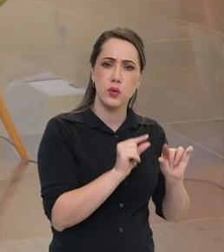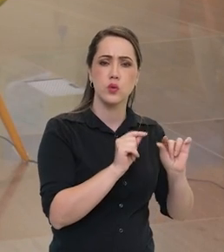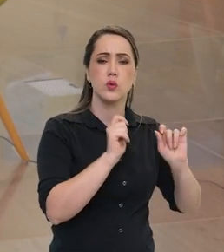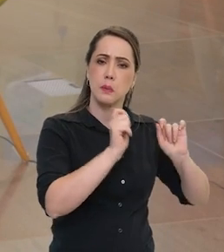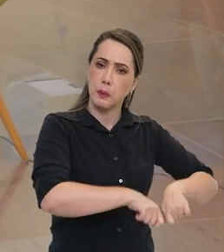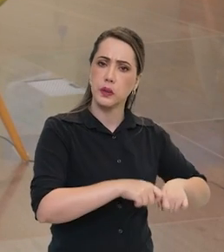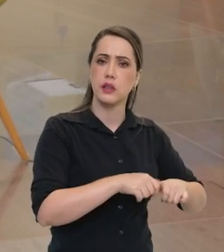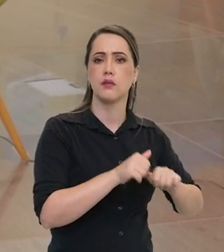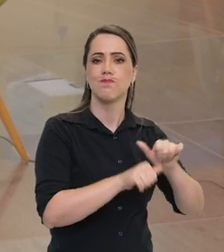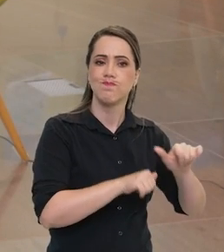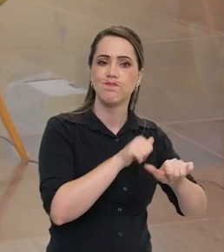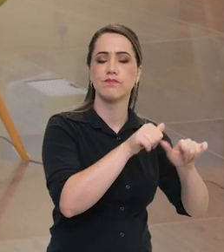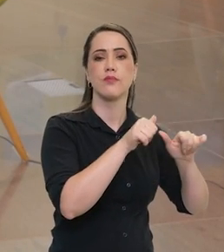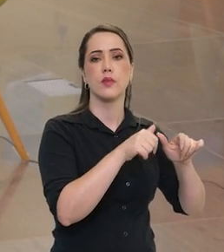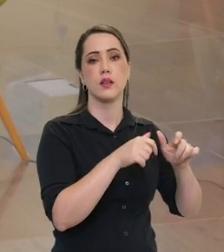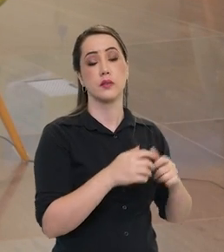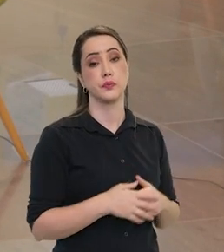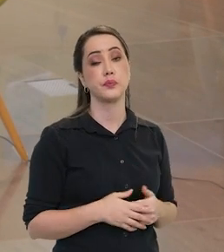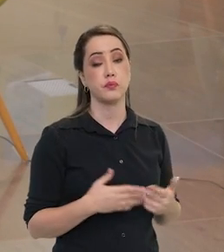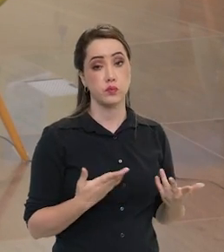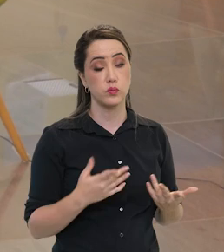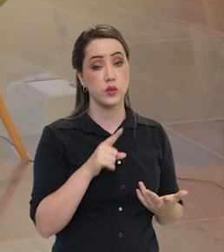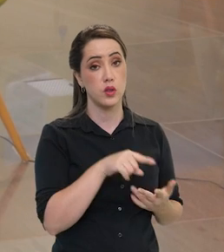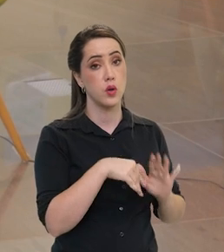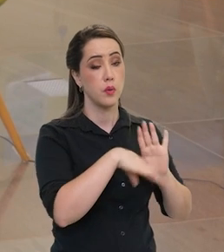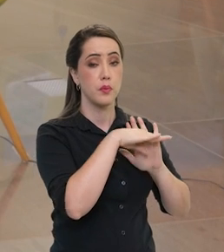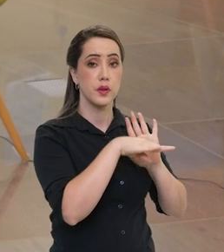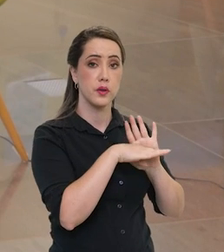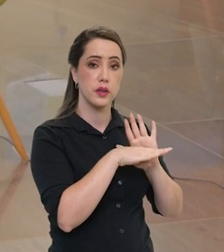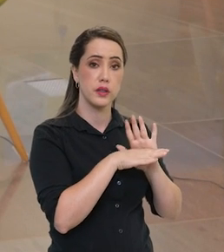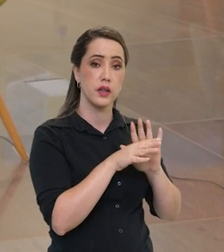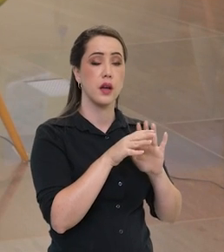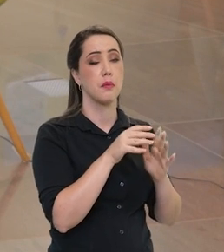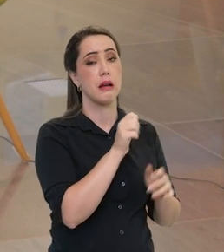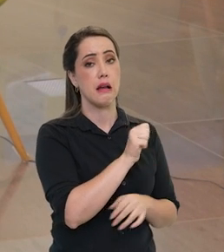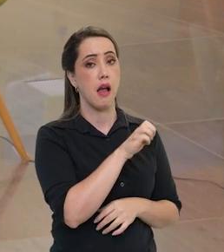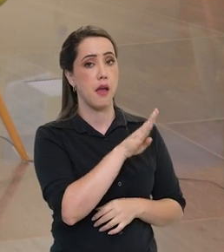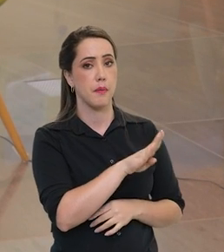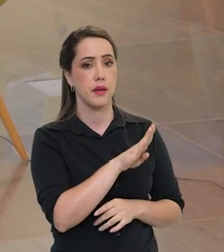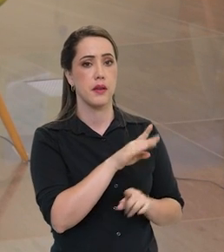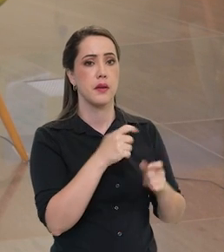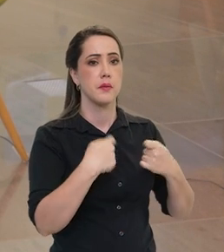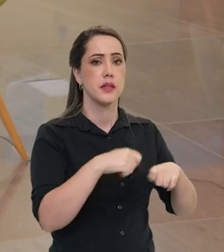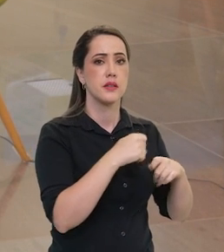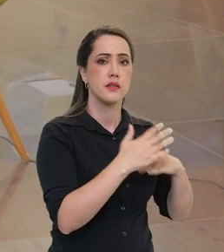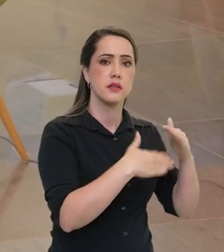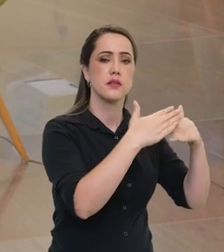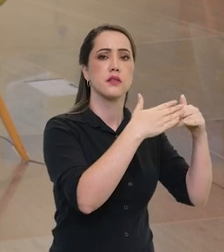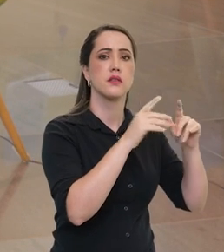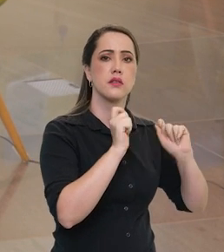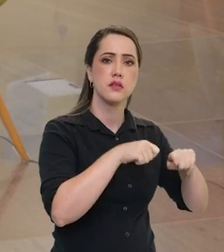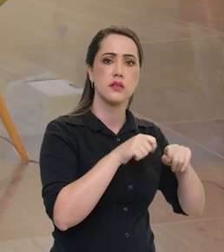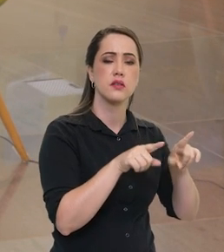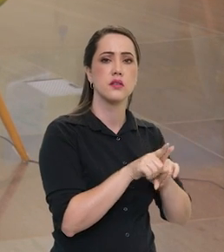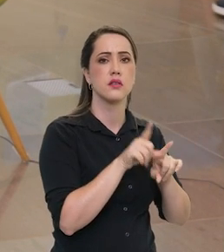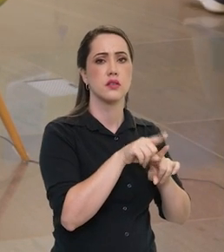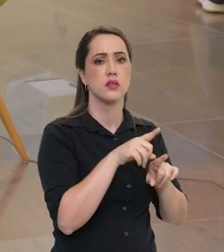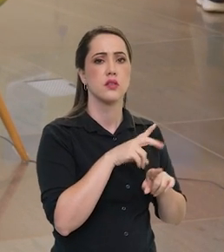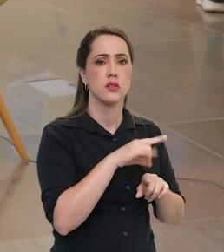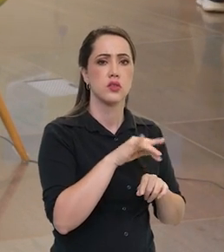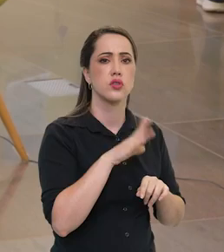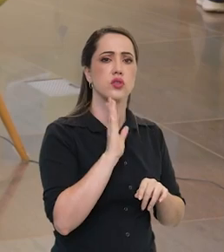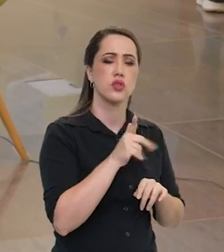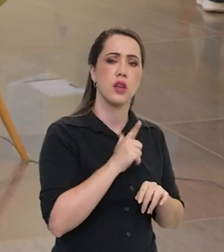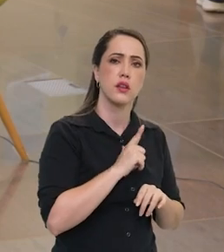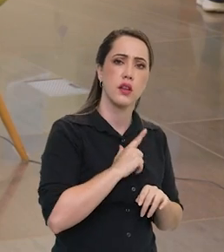do que poderíamos e menos do que deveríamos. O programa espacial tem que dar a sua contribuição. E vai dar. Nós já temos